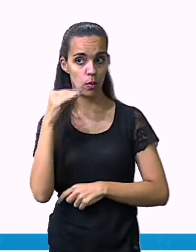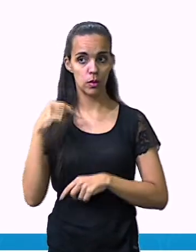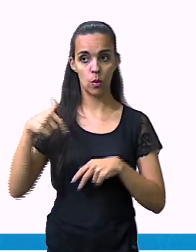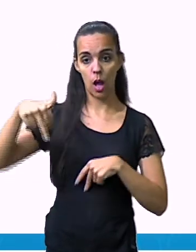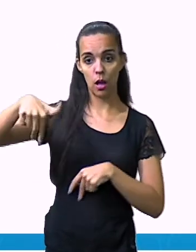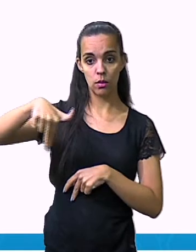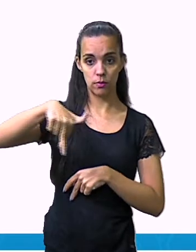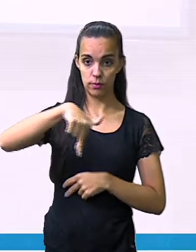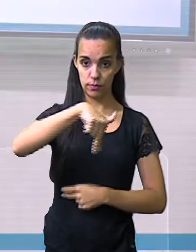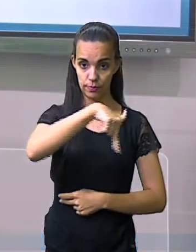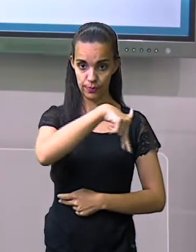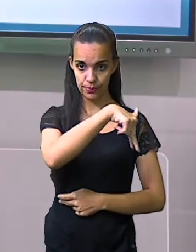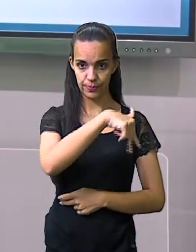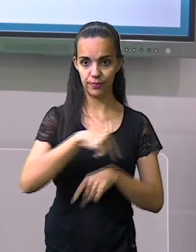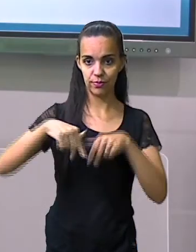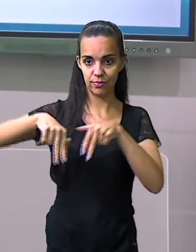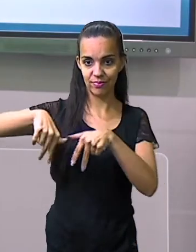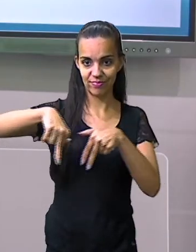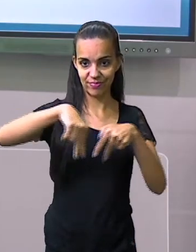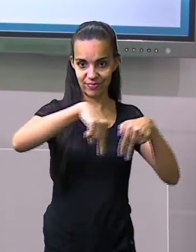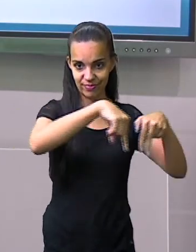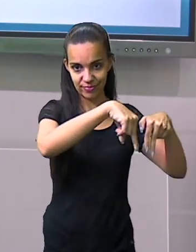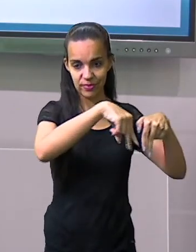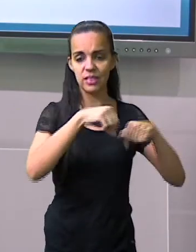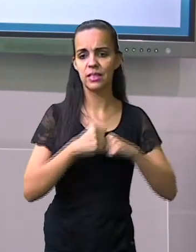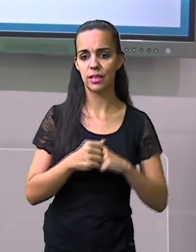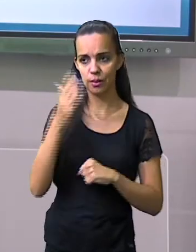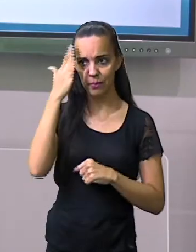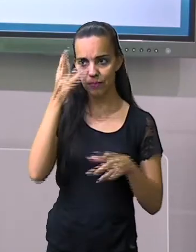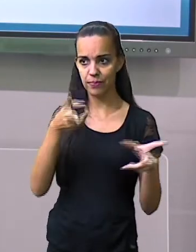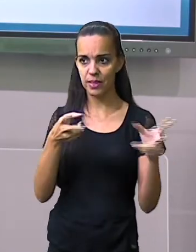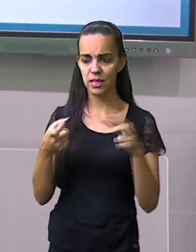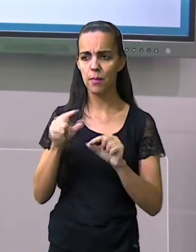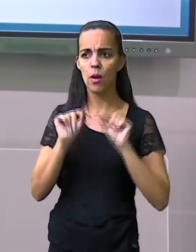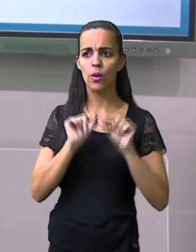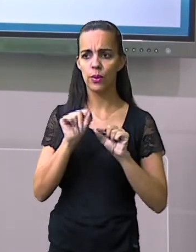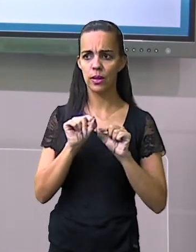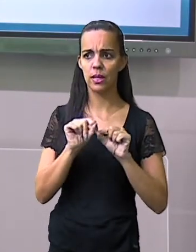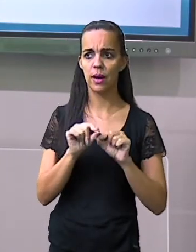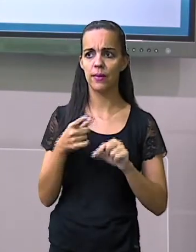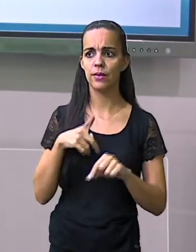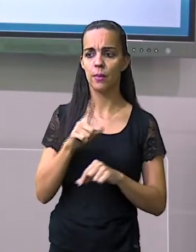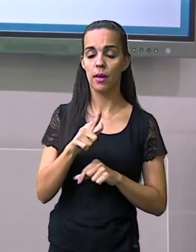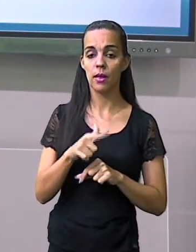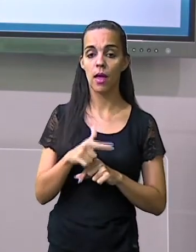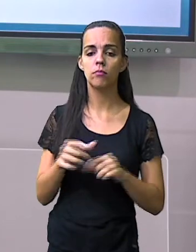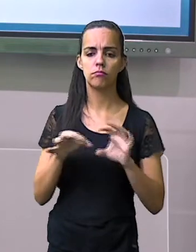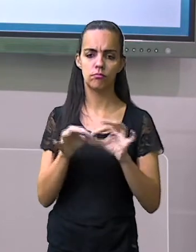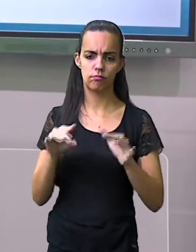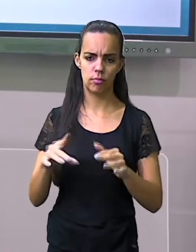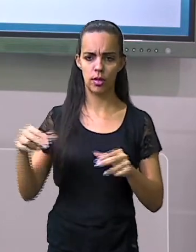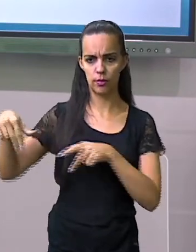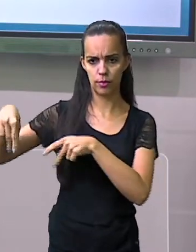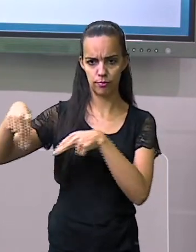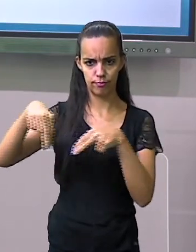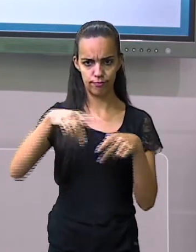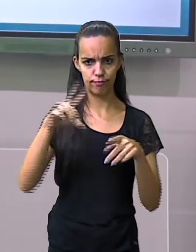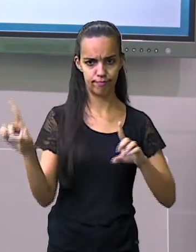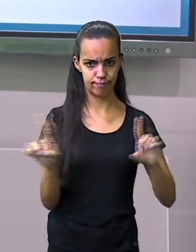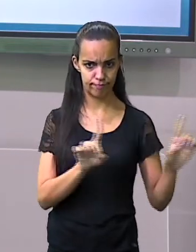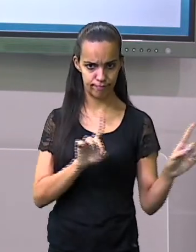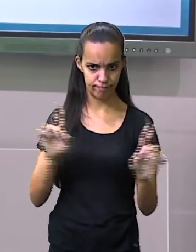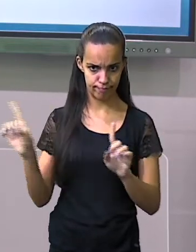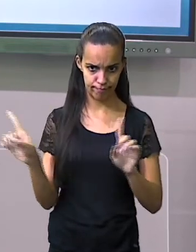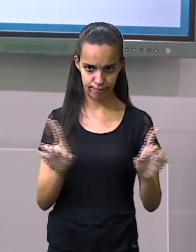eles estão andando na posição ali, caminhando. Então, é passagem de pedestres. E aí, sobrou aqui